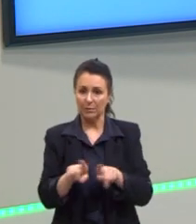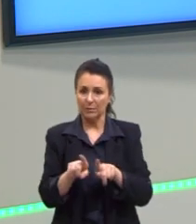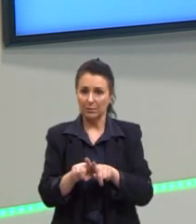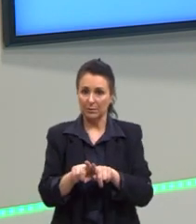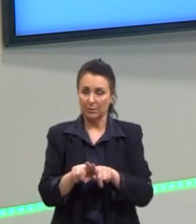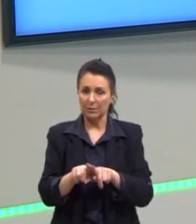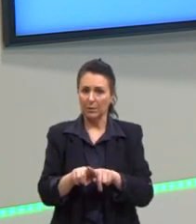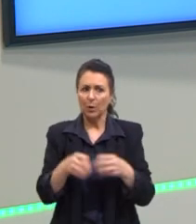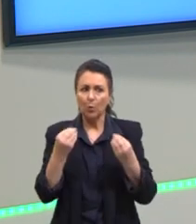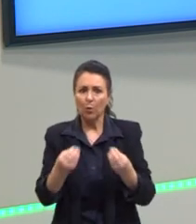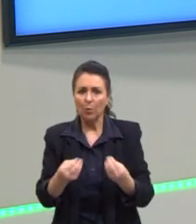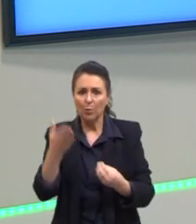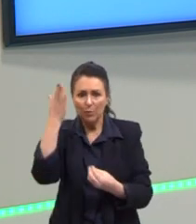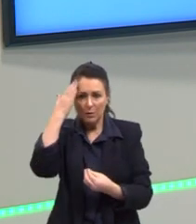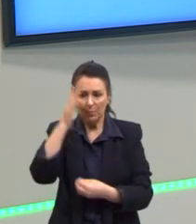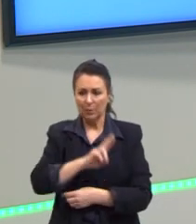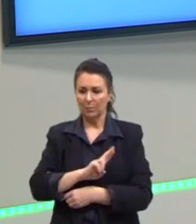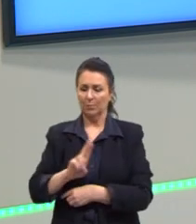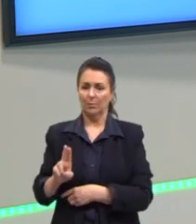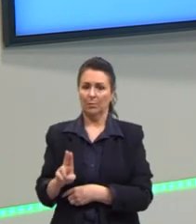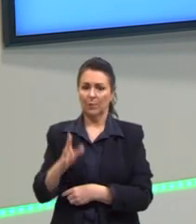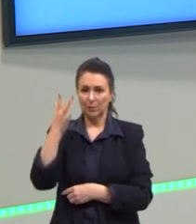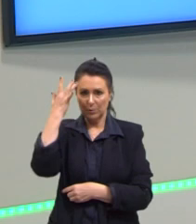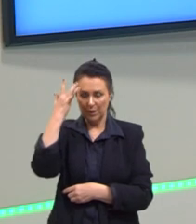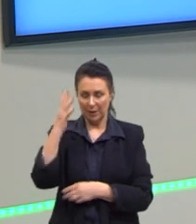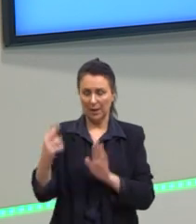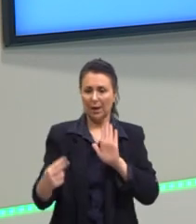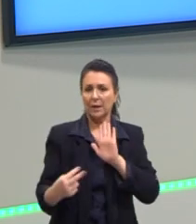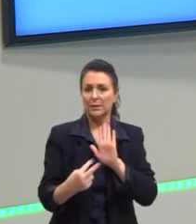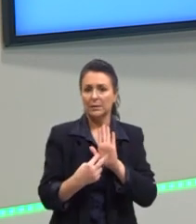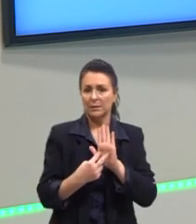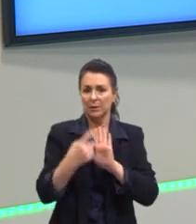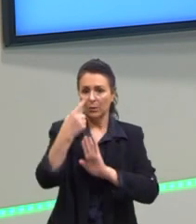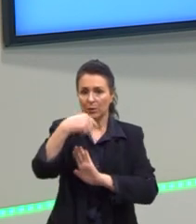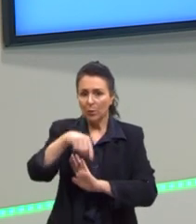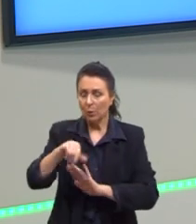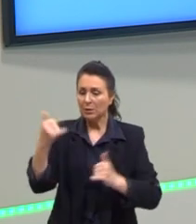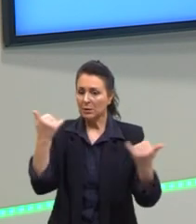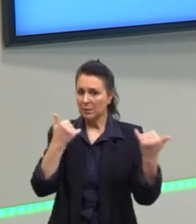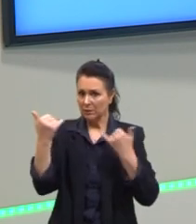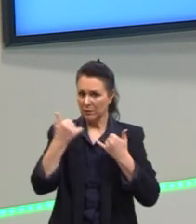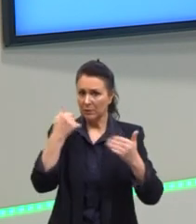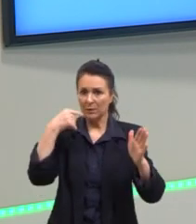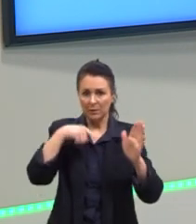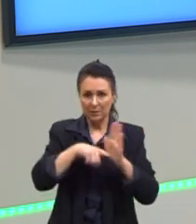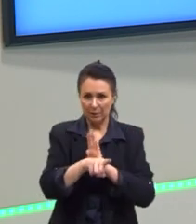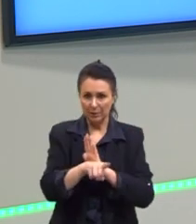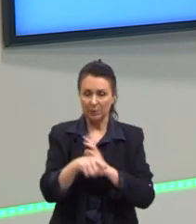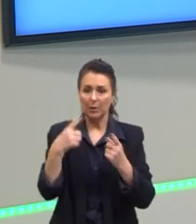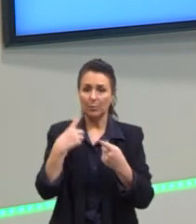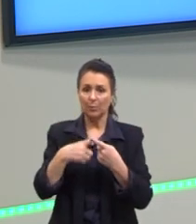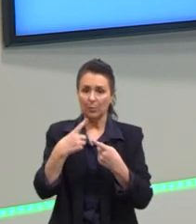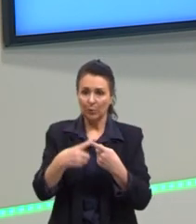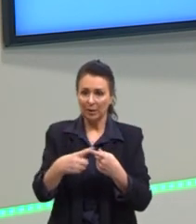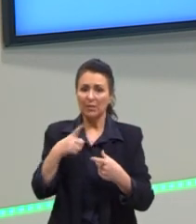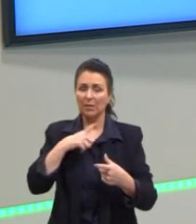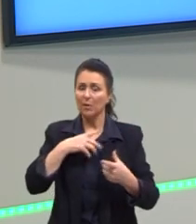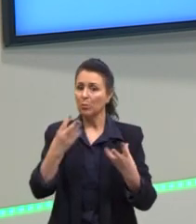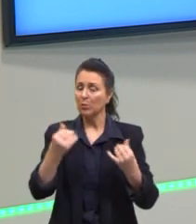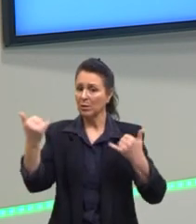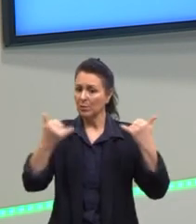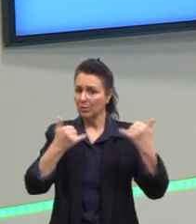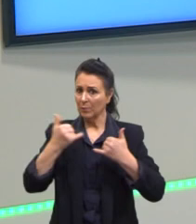Mas não se assustem com os nomes. Prestem atenção nas outras informações que a questão vai dar. Porque a questão está te dando informação